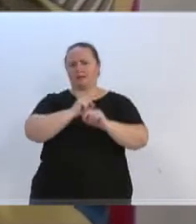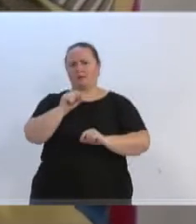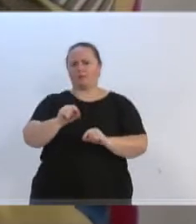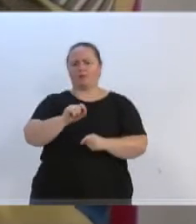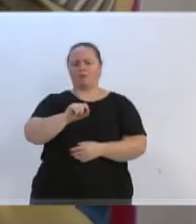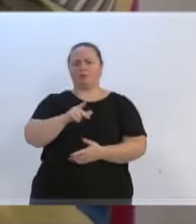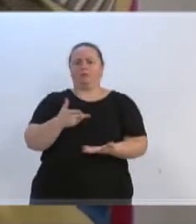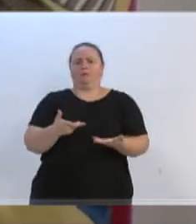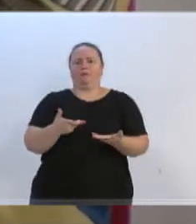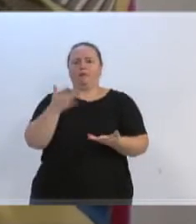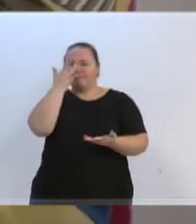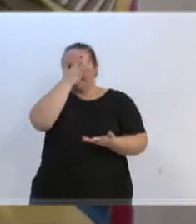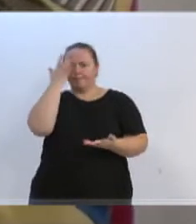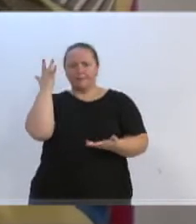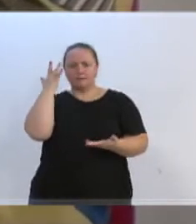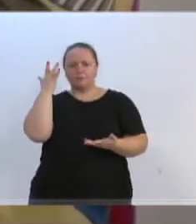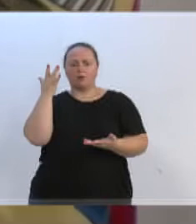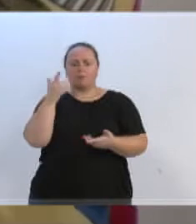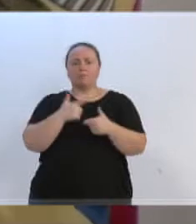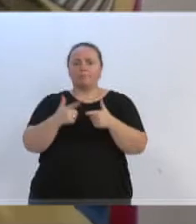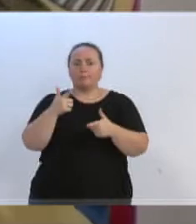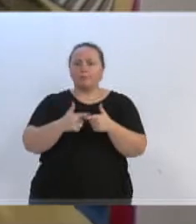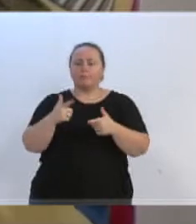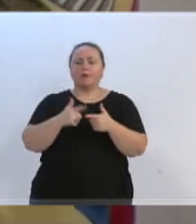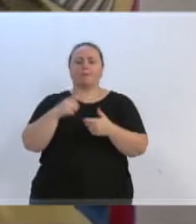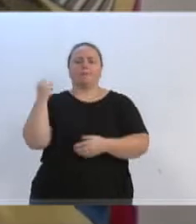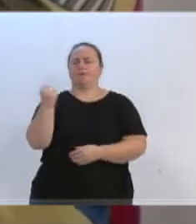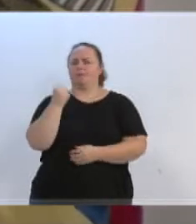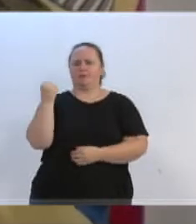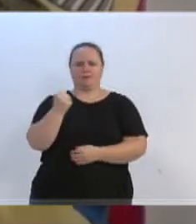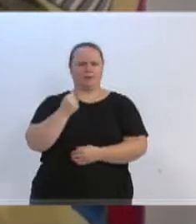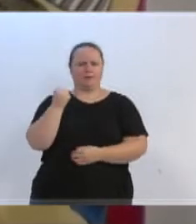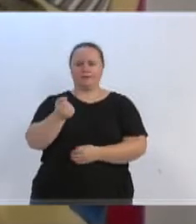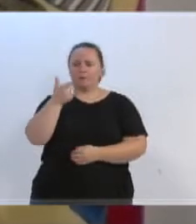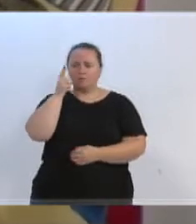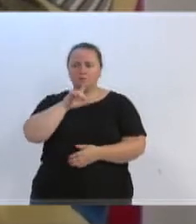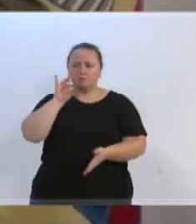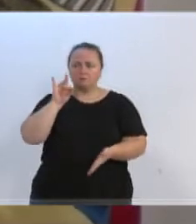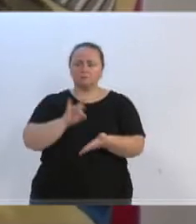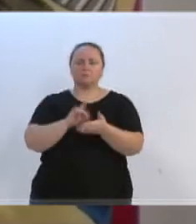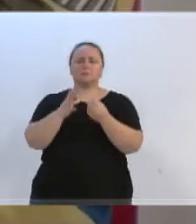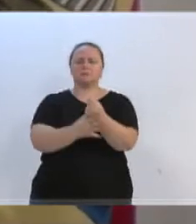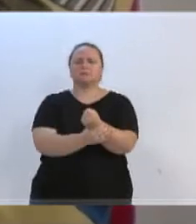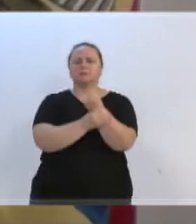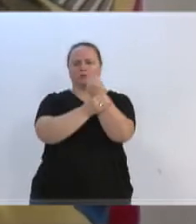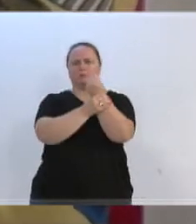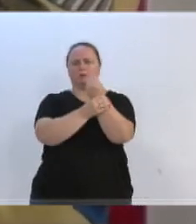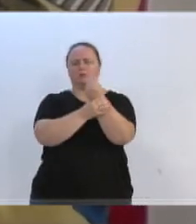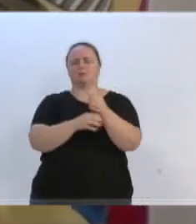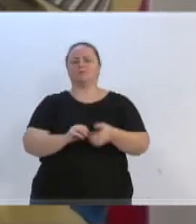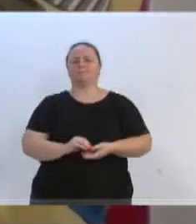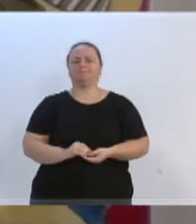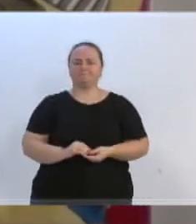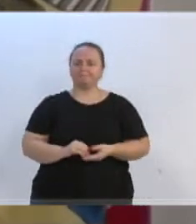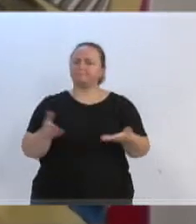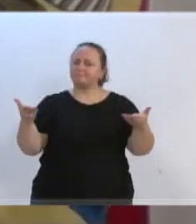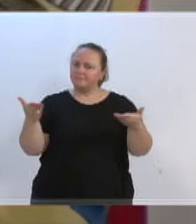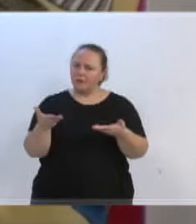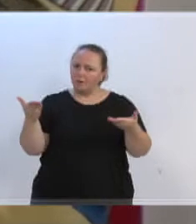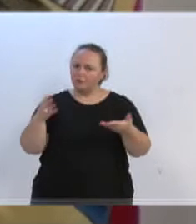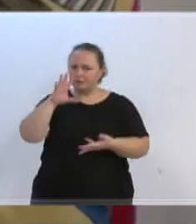uma capa de jornal com algum problema mais sério, para que nós tenhamos a segurança, volta a dizer, da nossa sociedade. Por hoje, senhor presidente,